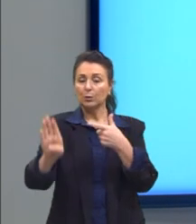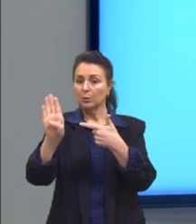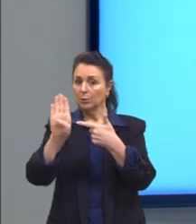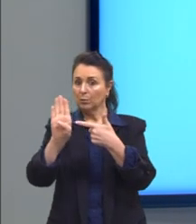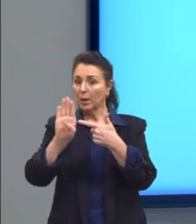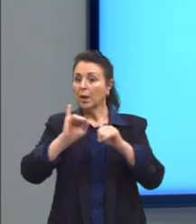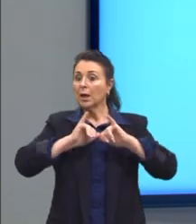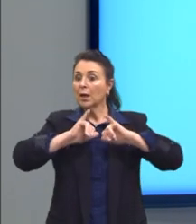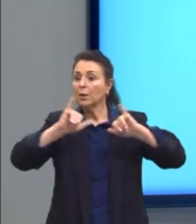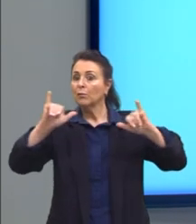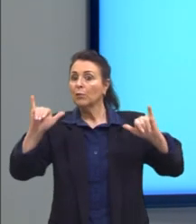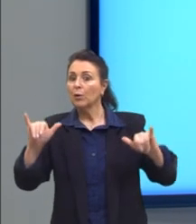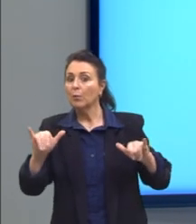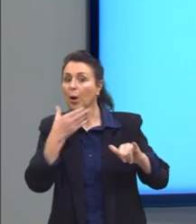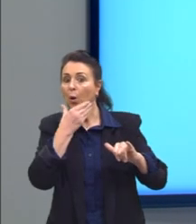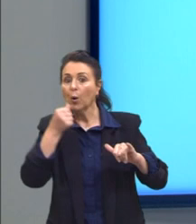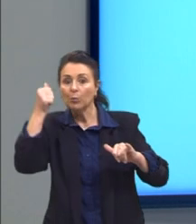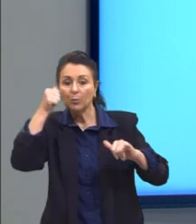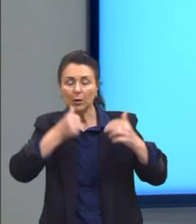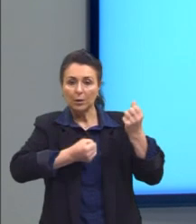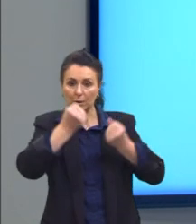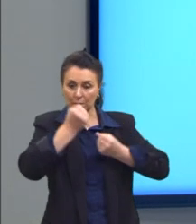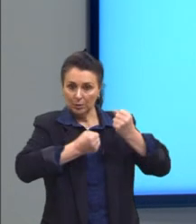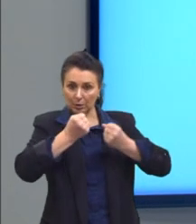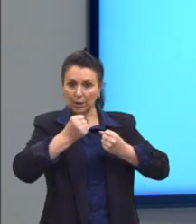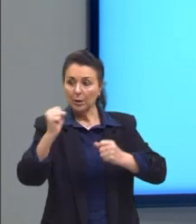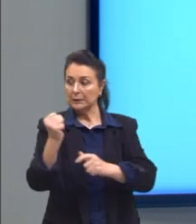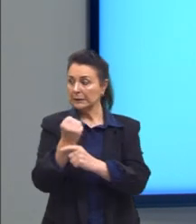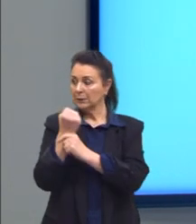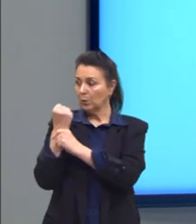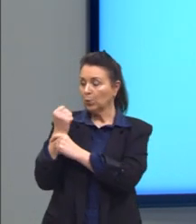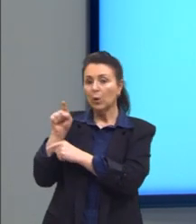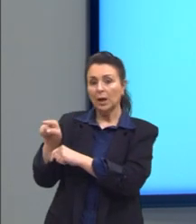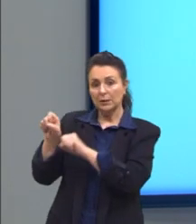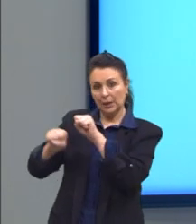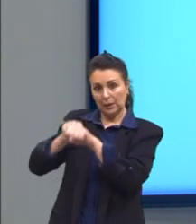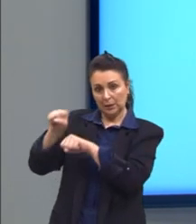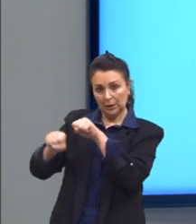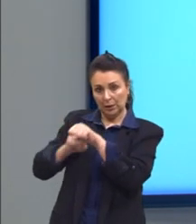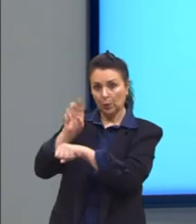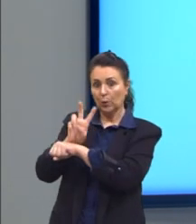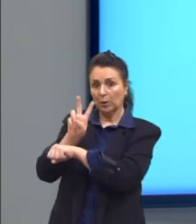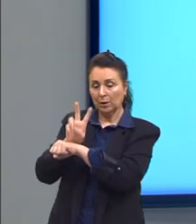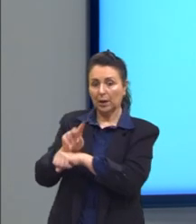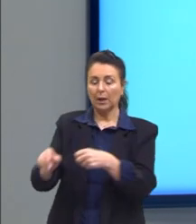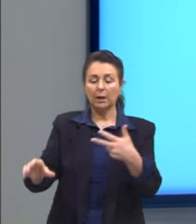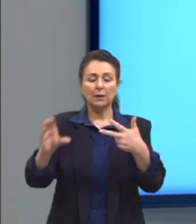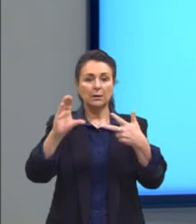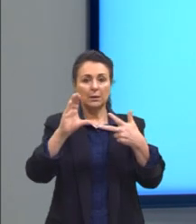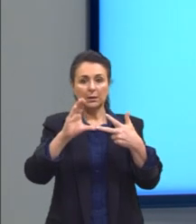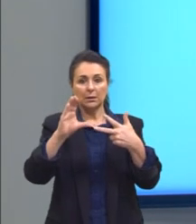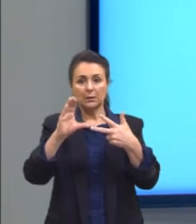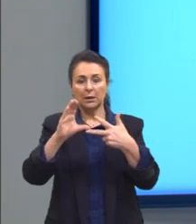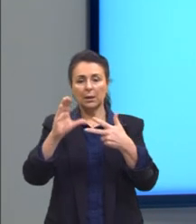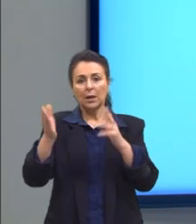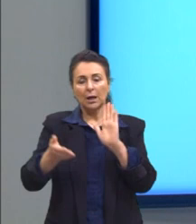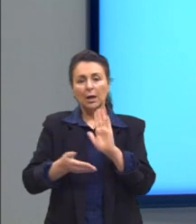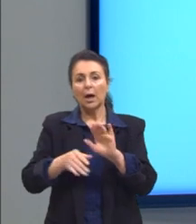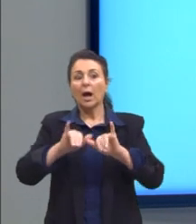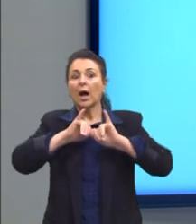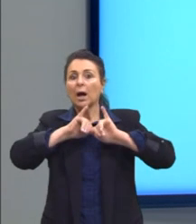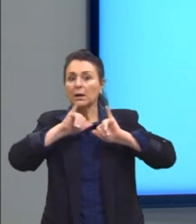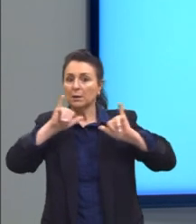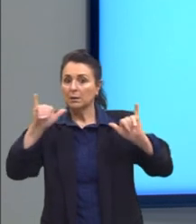motoristas sobre a segurança dos usuários de ciclovia. Letra C. Alertar sobre os